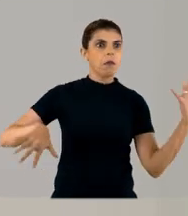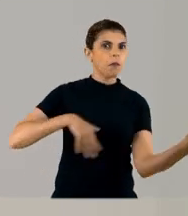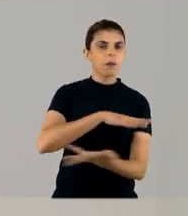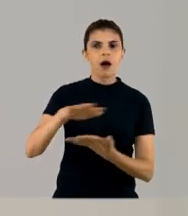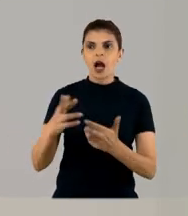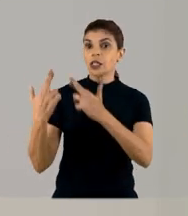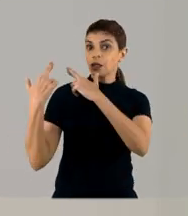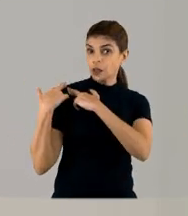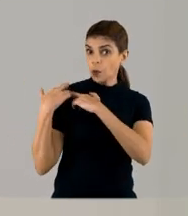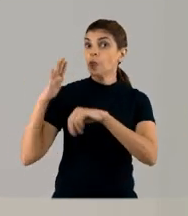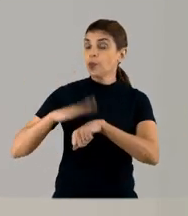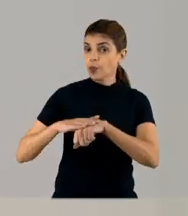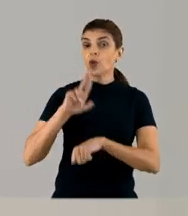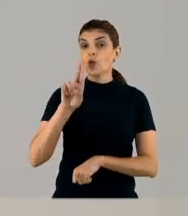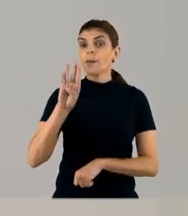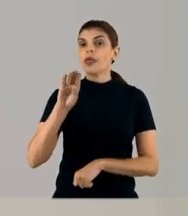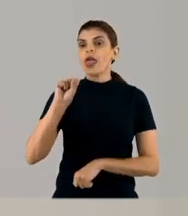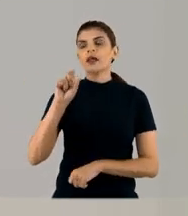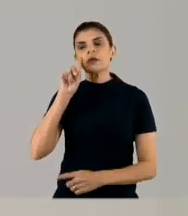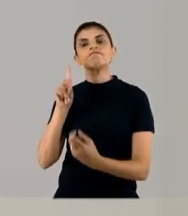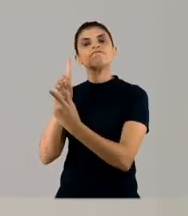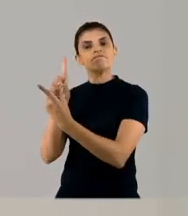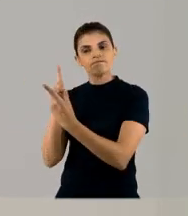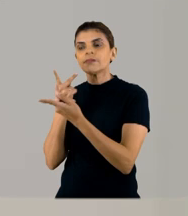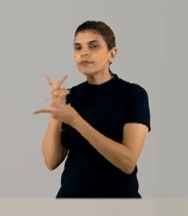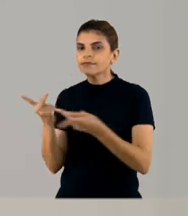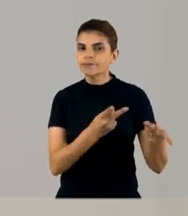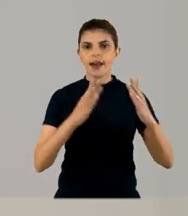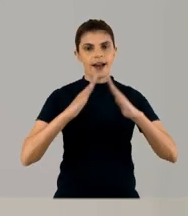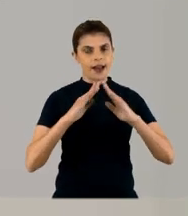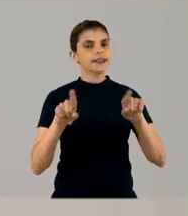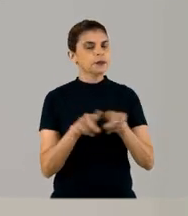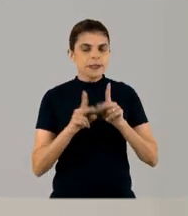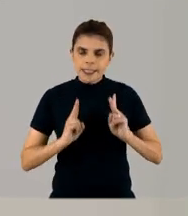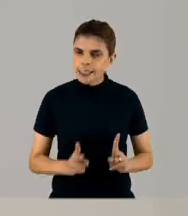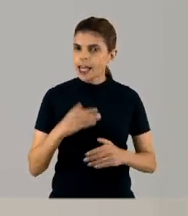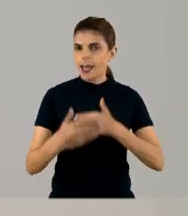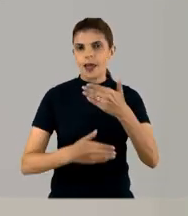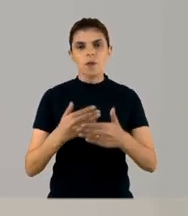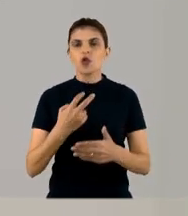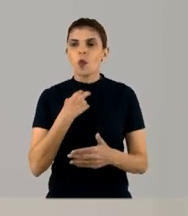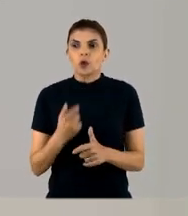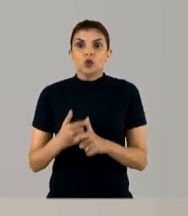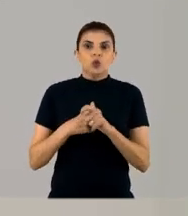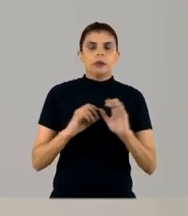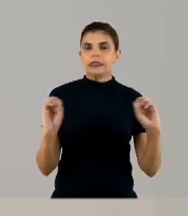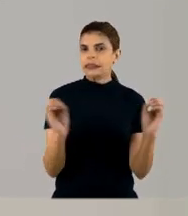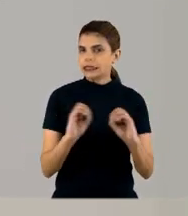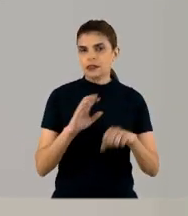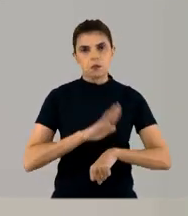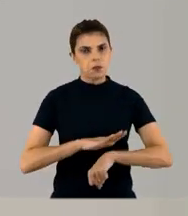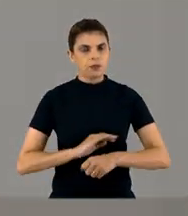a corresponsabilidade da atenção básica para fazer as orientações de puericultura. Nada disso deve estar suspenso